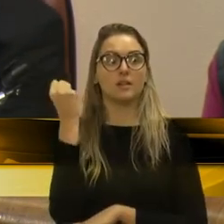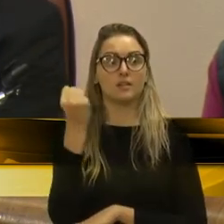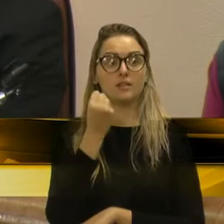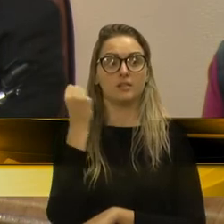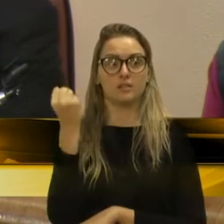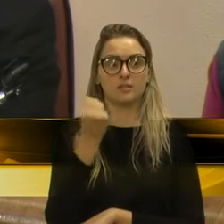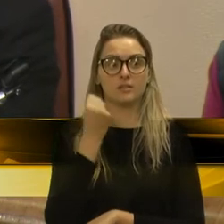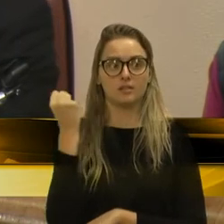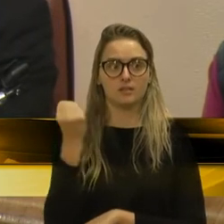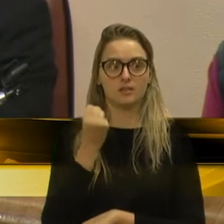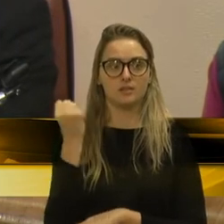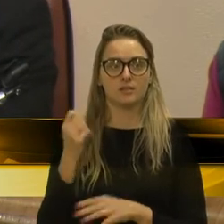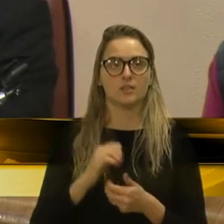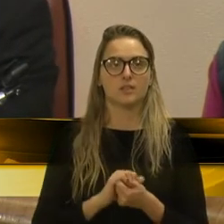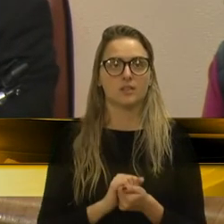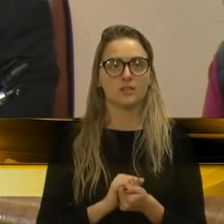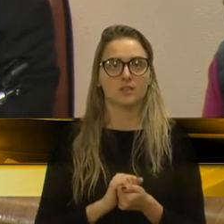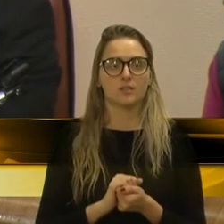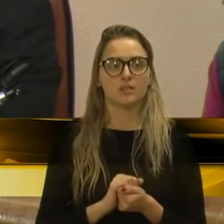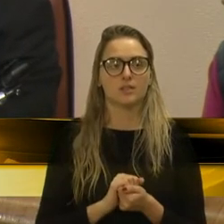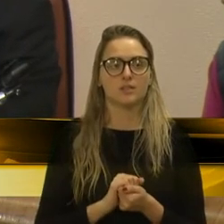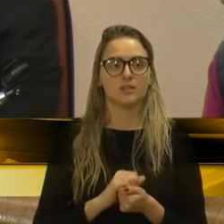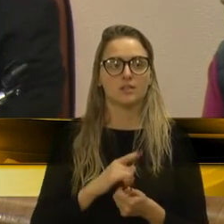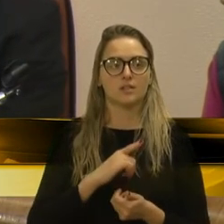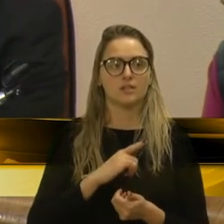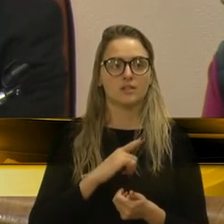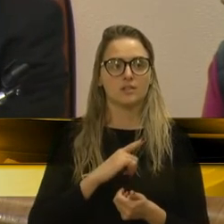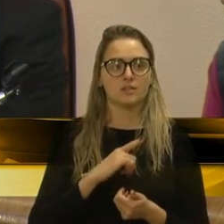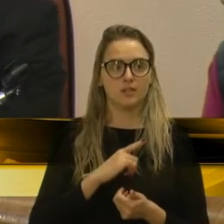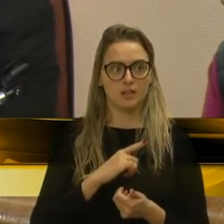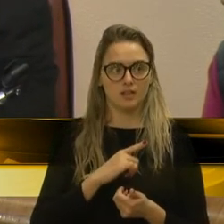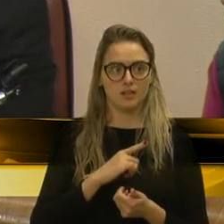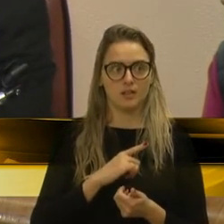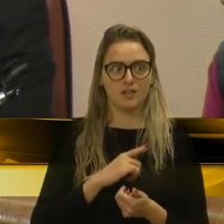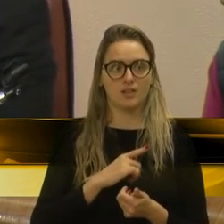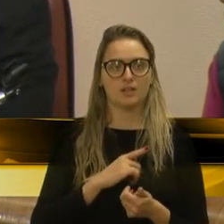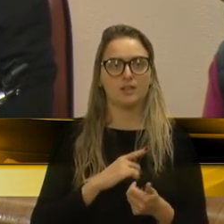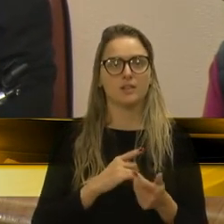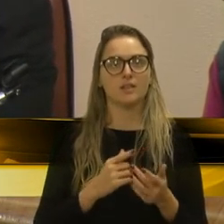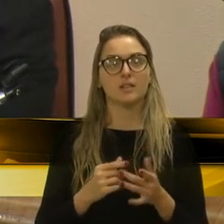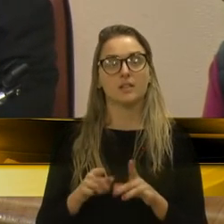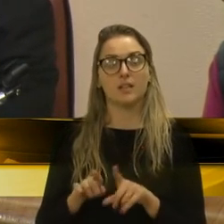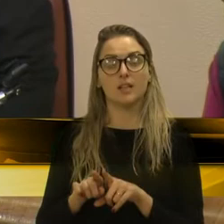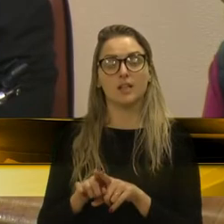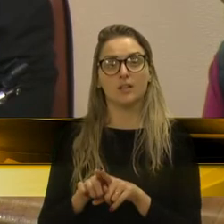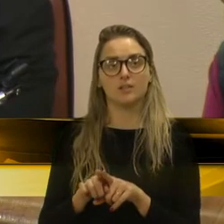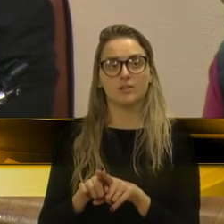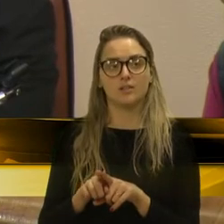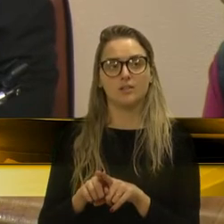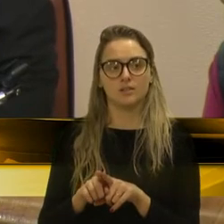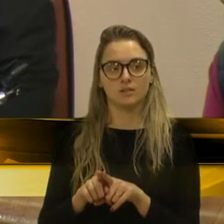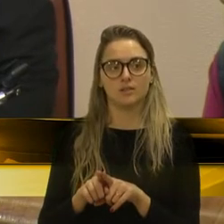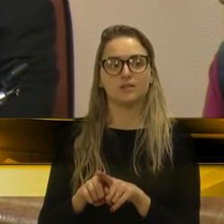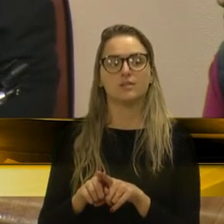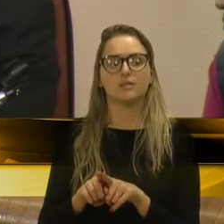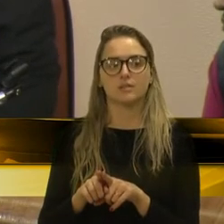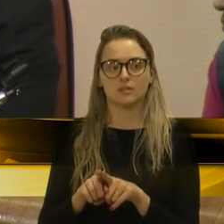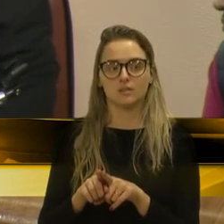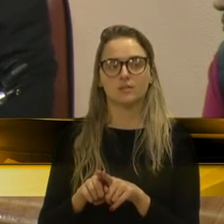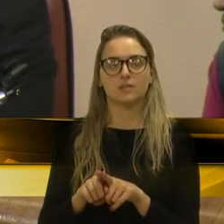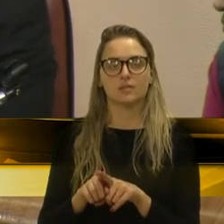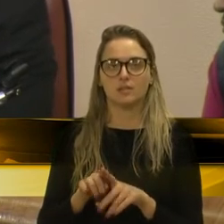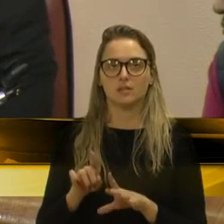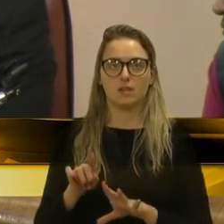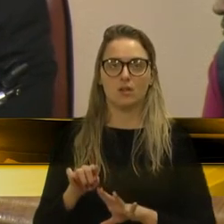preservação, a vereadora Gladys, que a senhora faz muito bem em tocar no assunto, é o fato de a senhora mandar o vídeo e uma situação que envolve